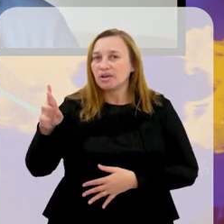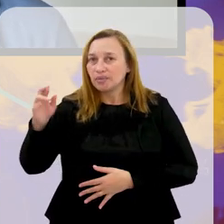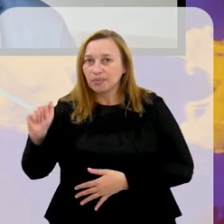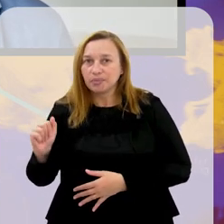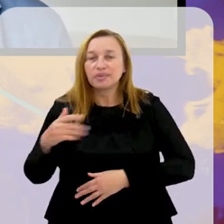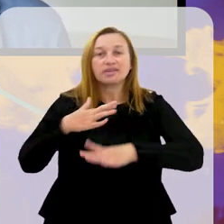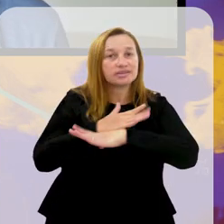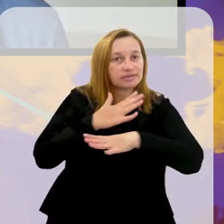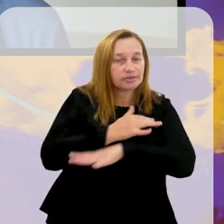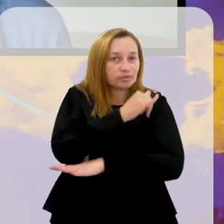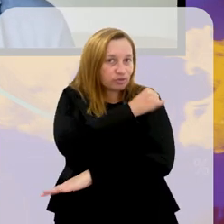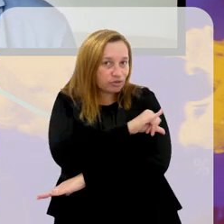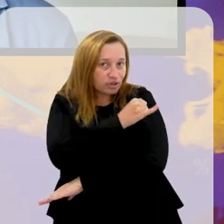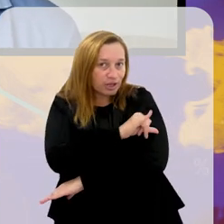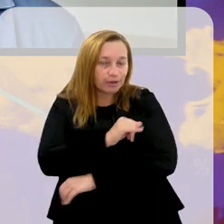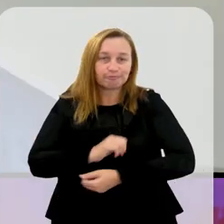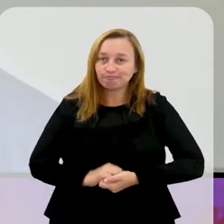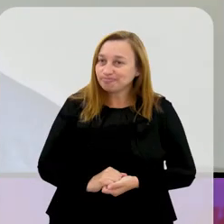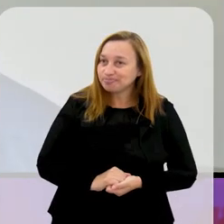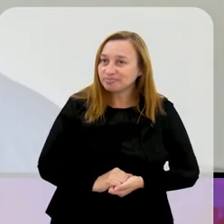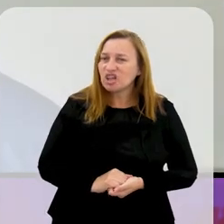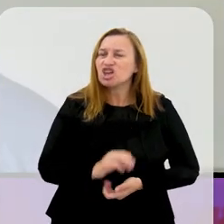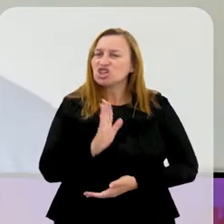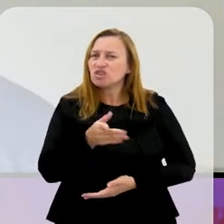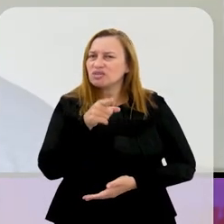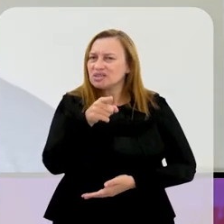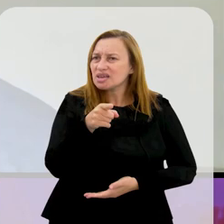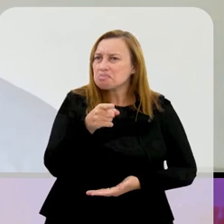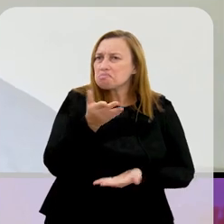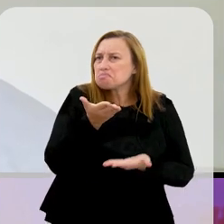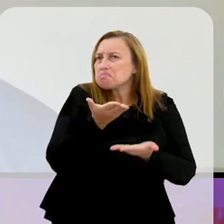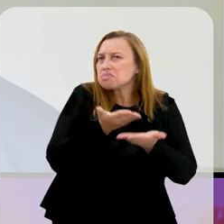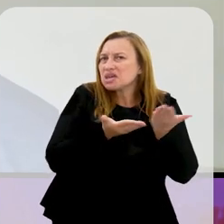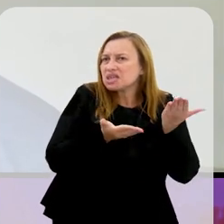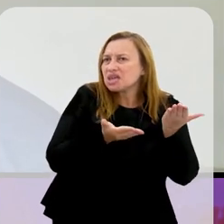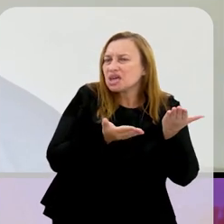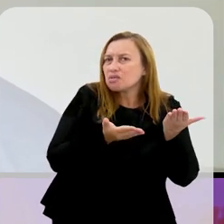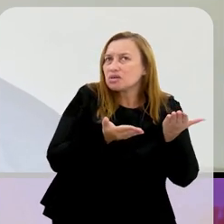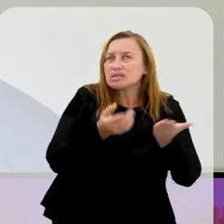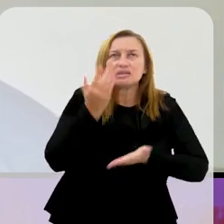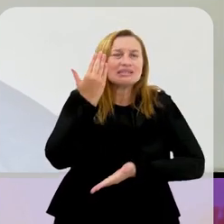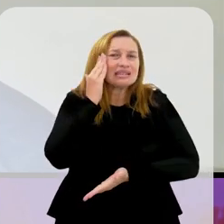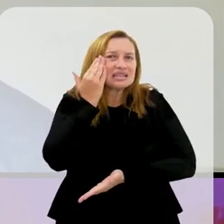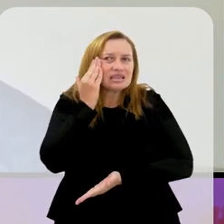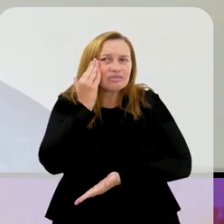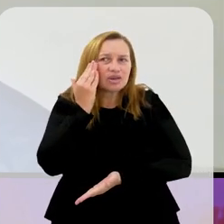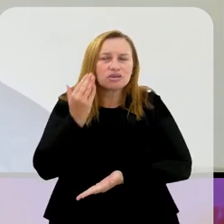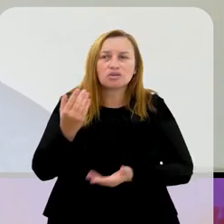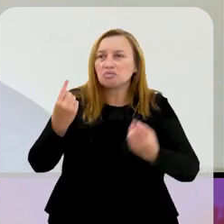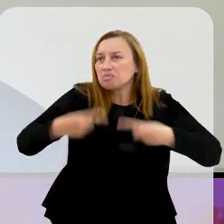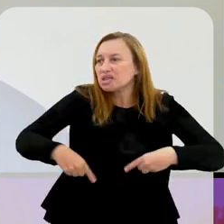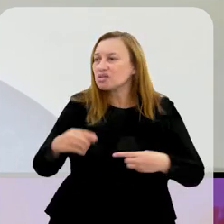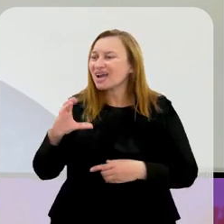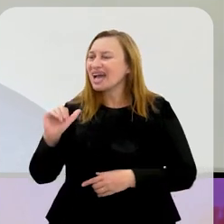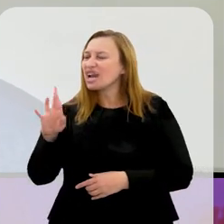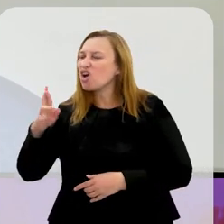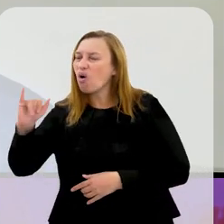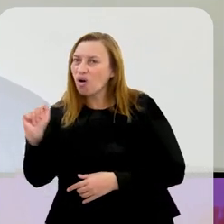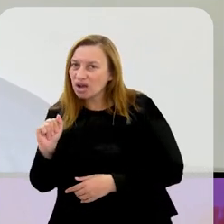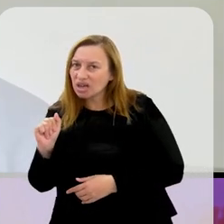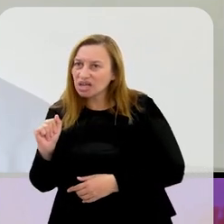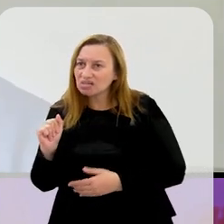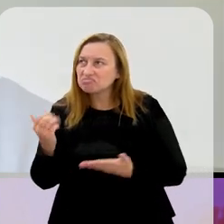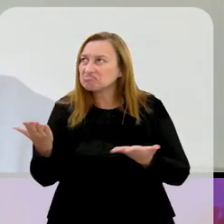é da cidade do Rio de Janeiro. E já que se perdeu essa noção do campeonato carioca, aí o campeonato virou